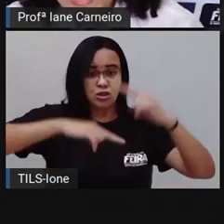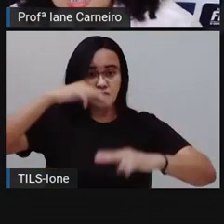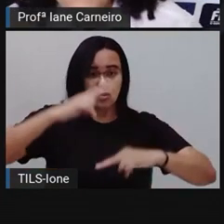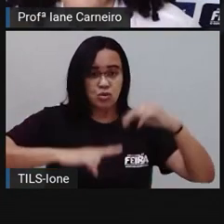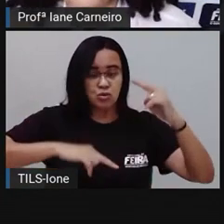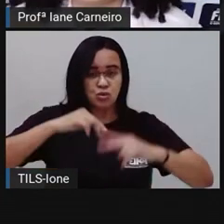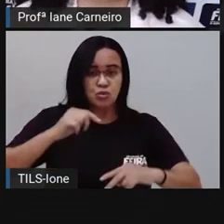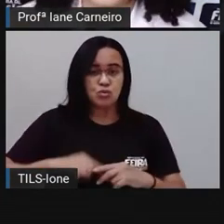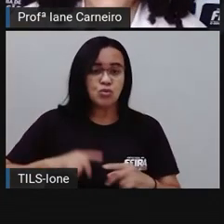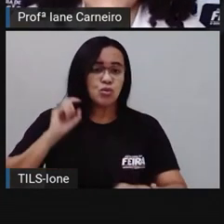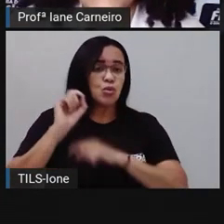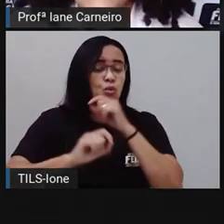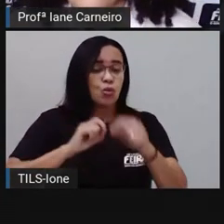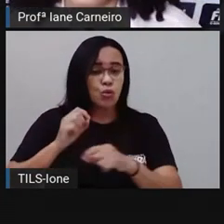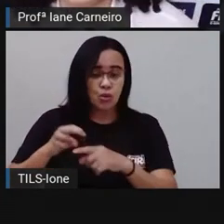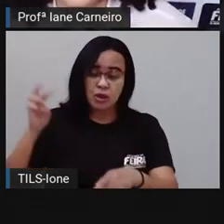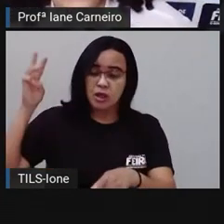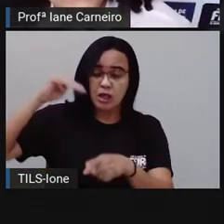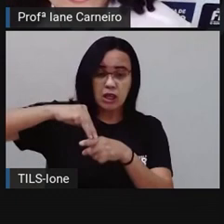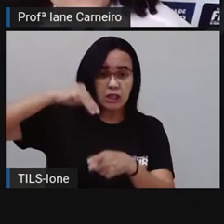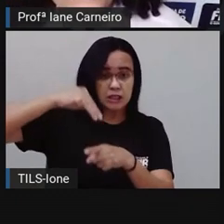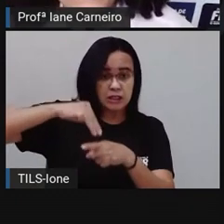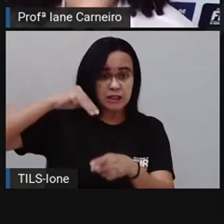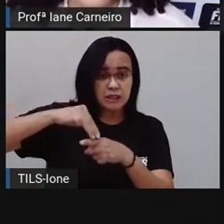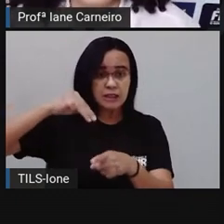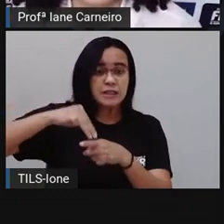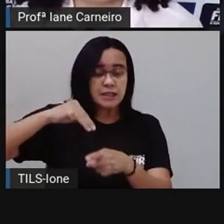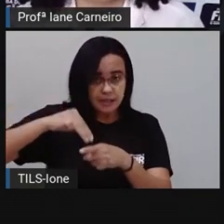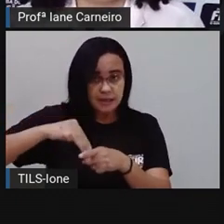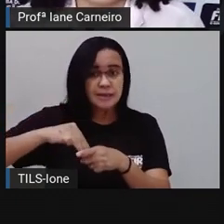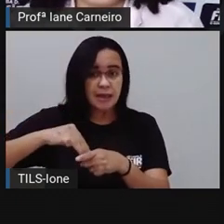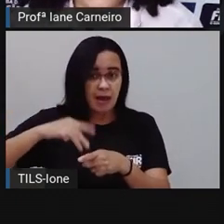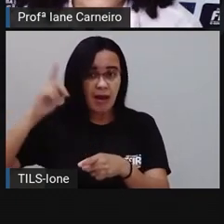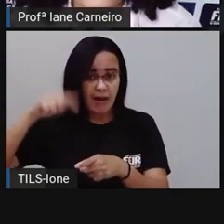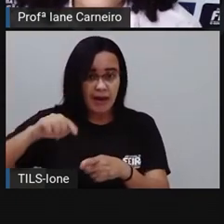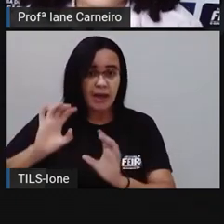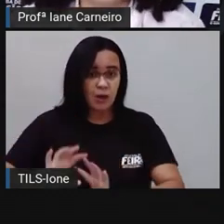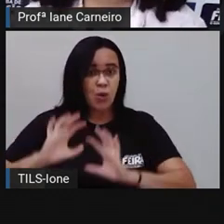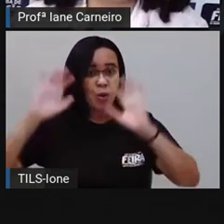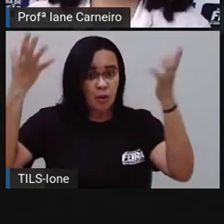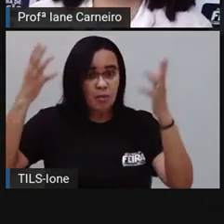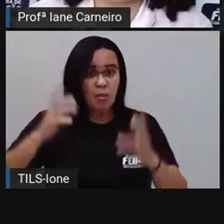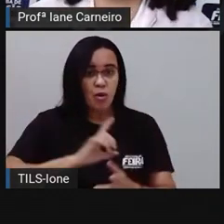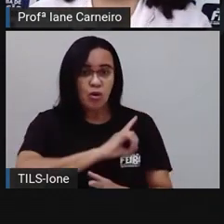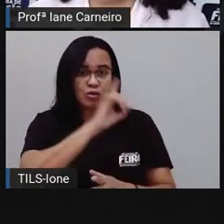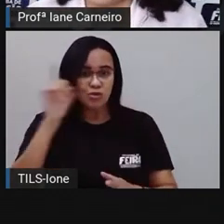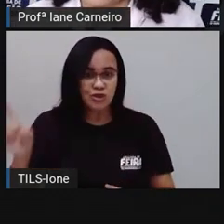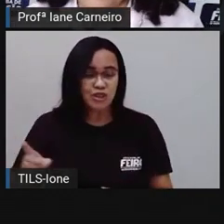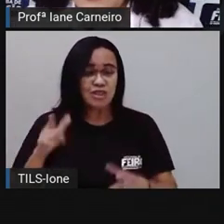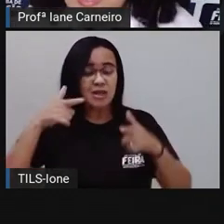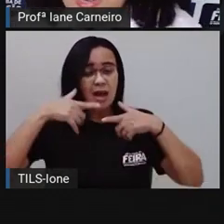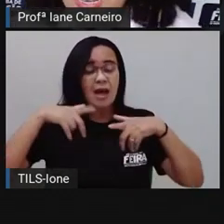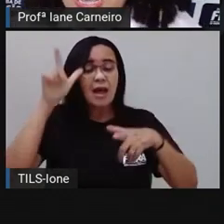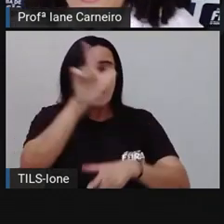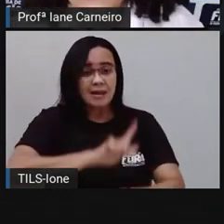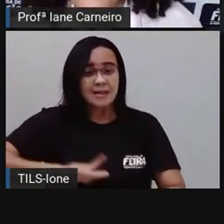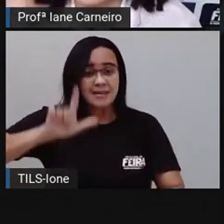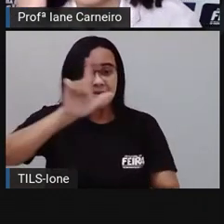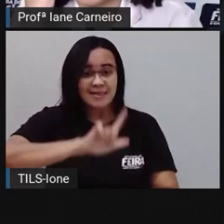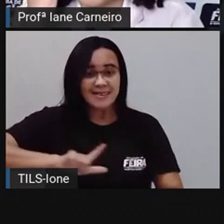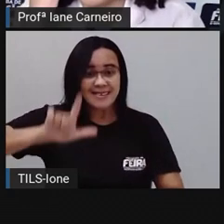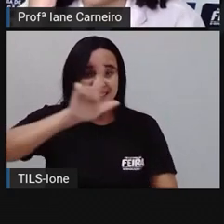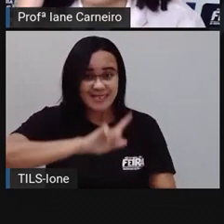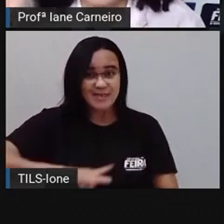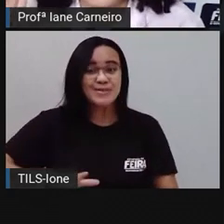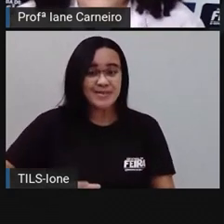municipal da literatura de cordel, em homenagem ao cordelista Antônio Alves da Silva. Olha só que legal, né? Uma